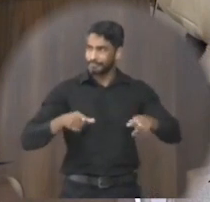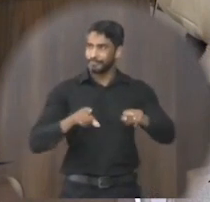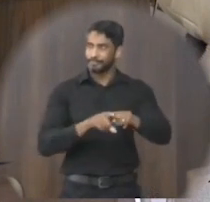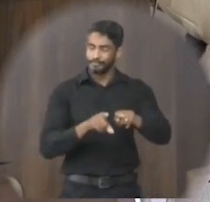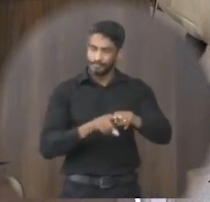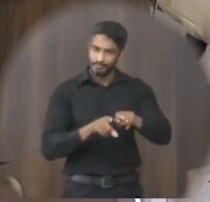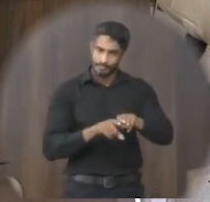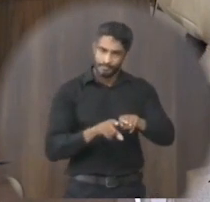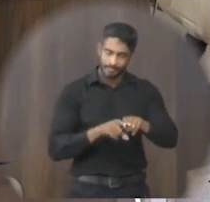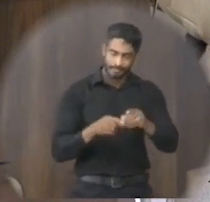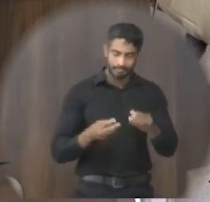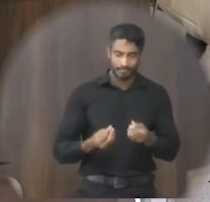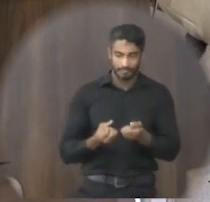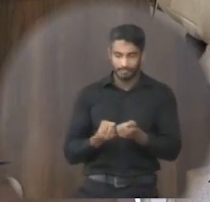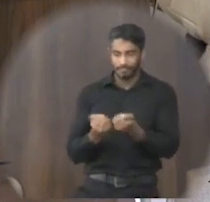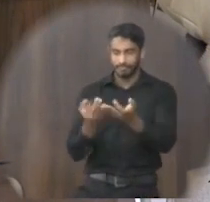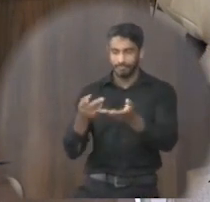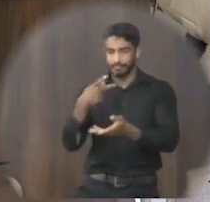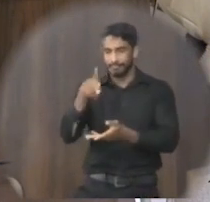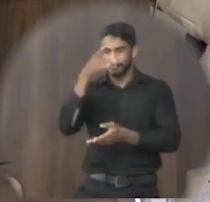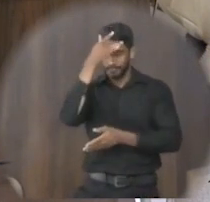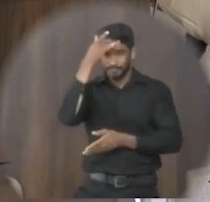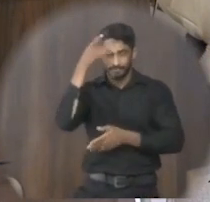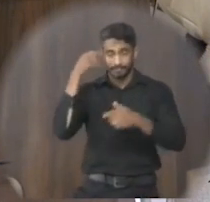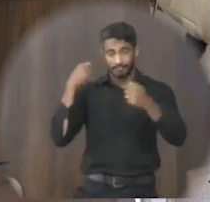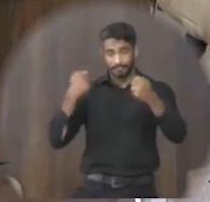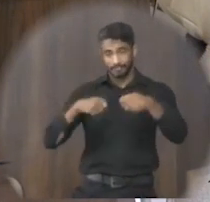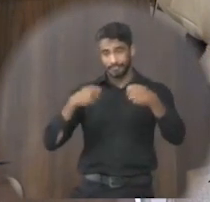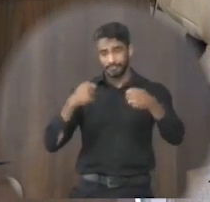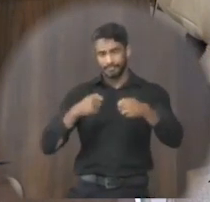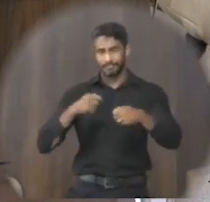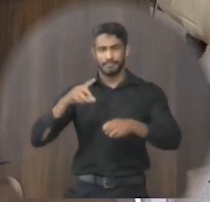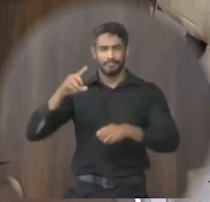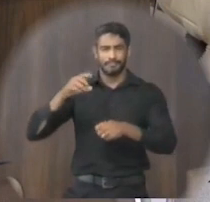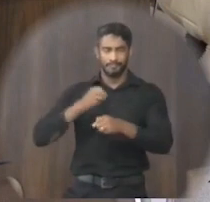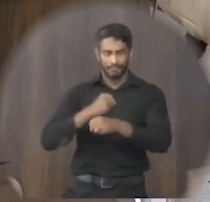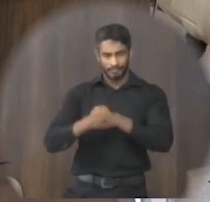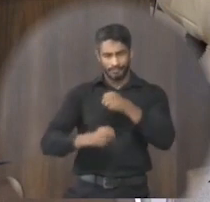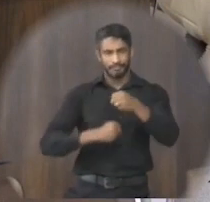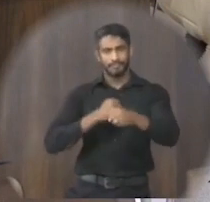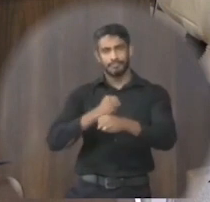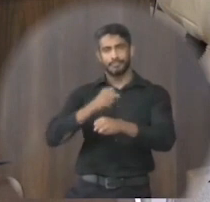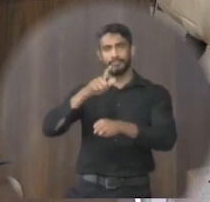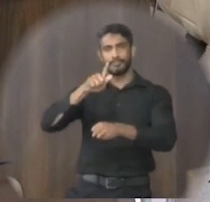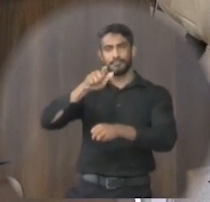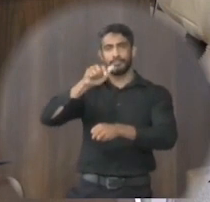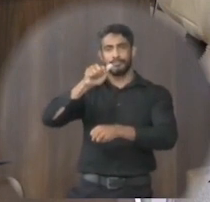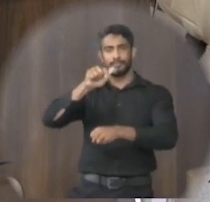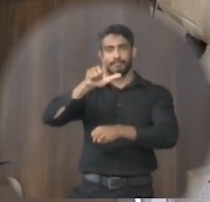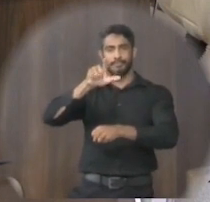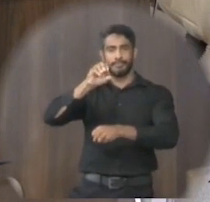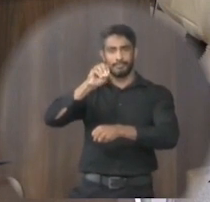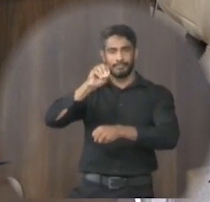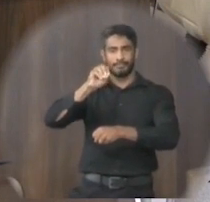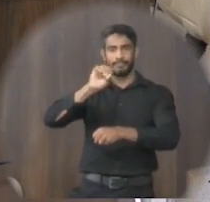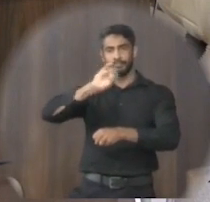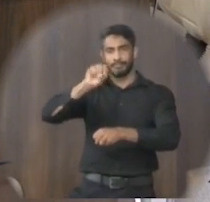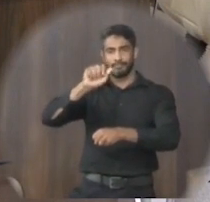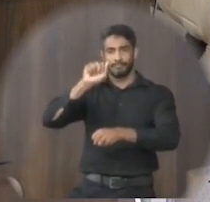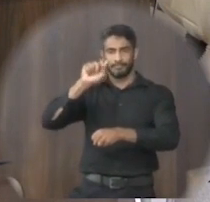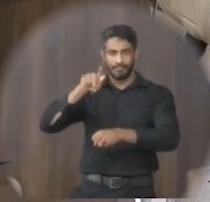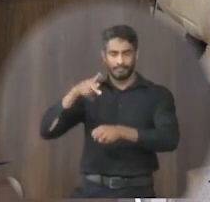arrecada e distribui para quem precisa e todo ano também a galojan ainda faz uma visita ao abrigo